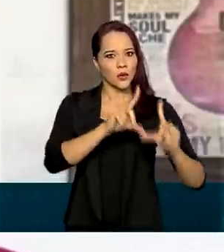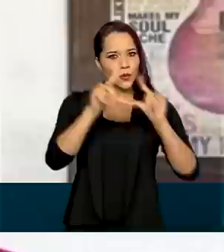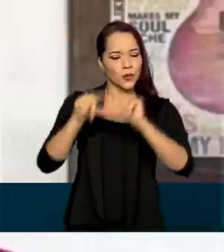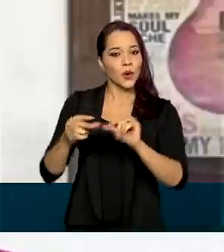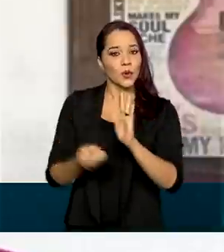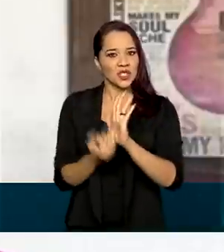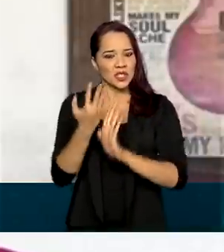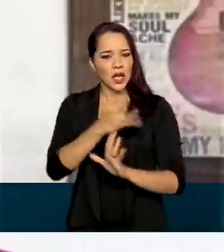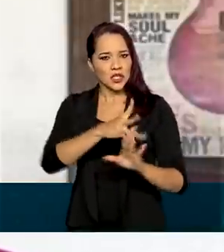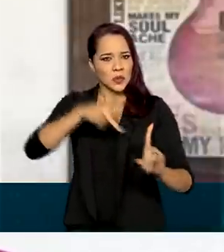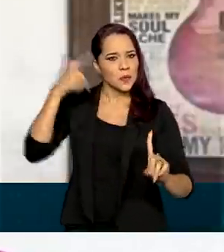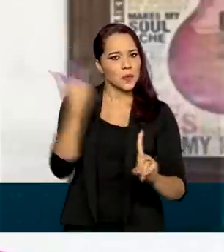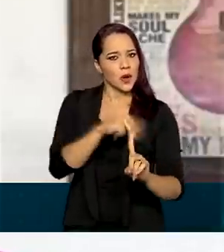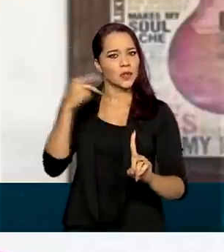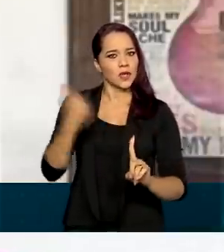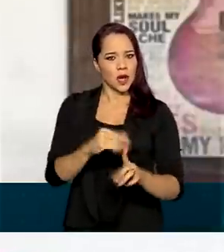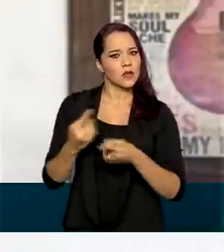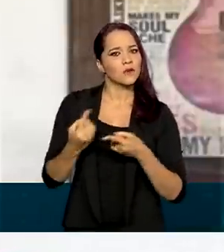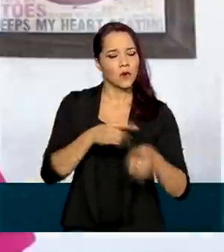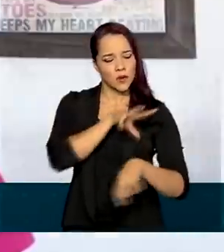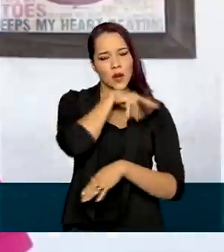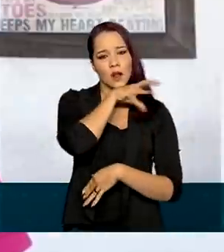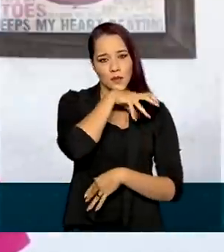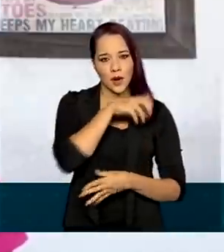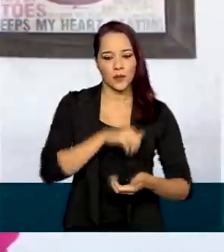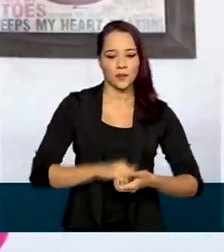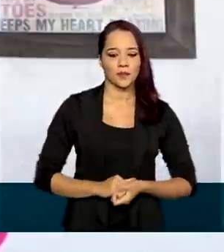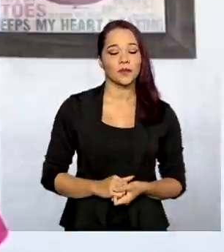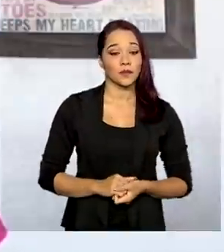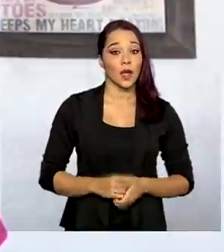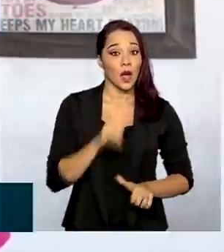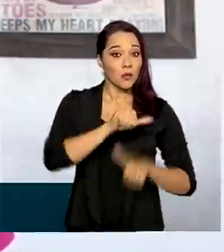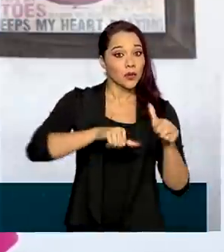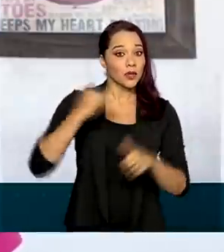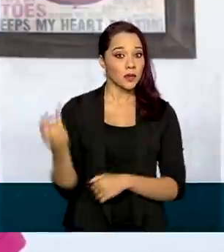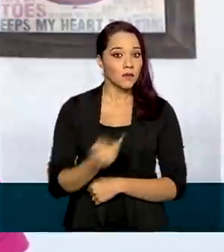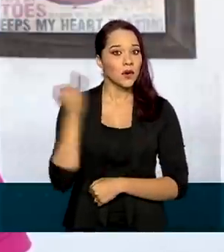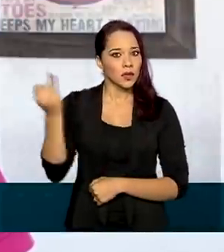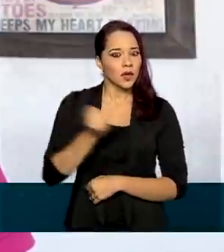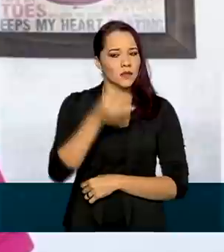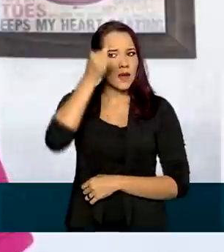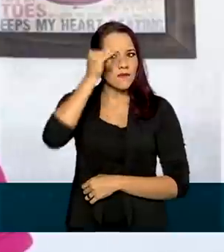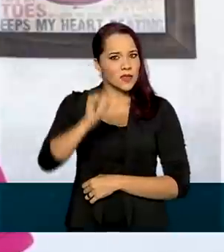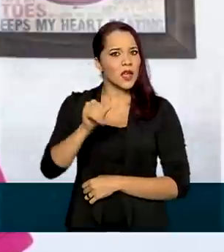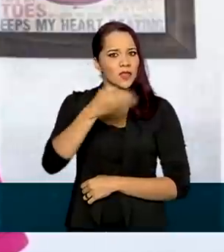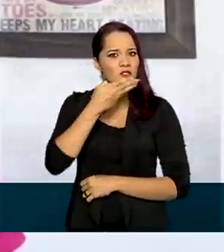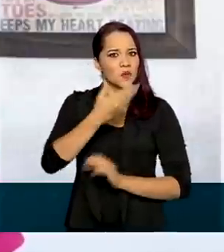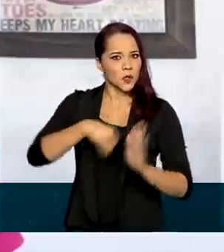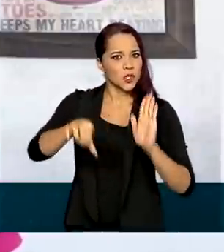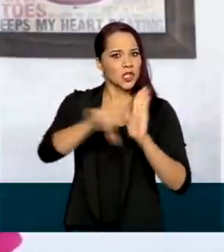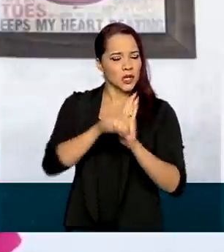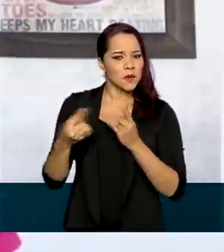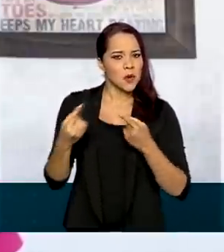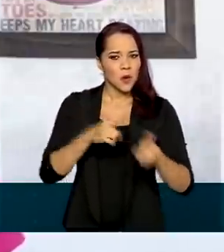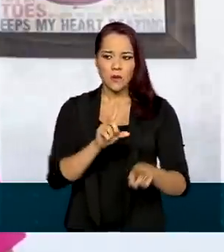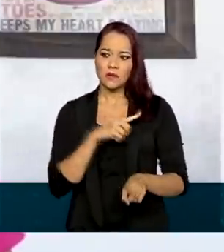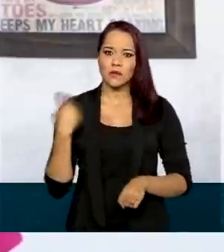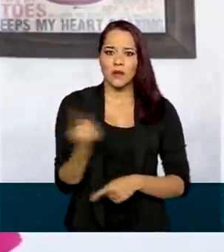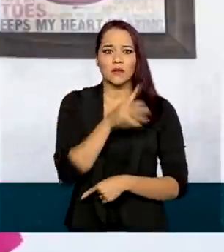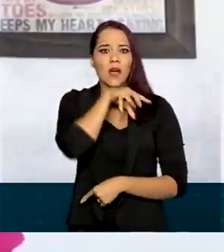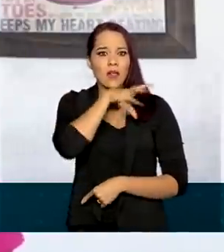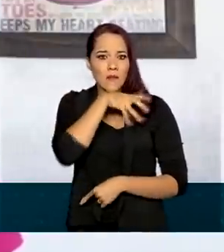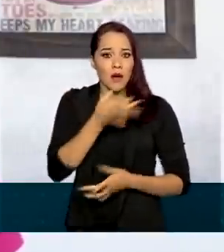número de casos de maus tratos contra animais. A mudança é importante para coibir esse tipo de crime contra os nossos animais.